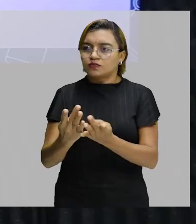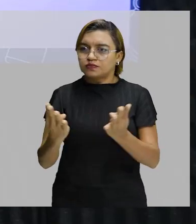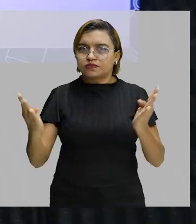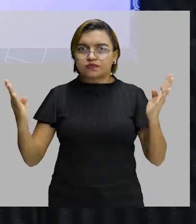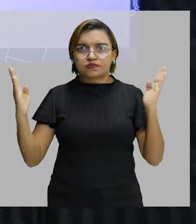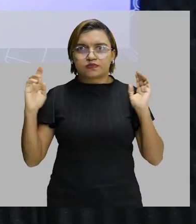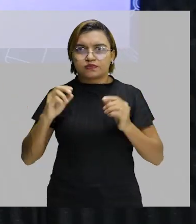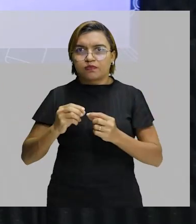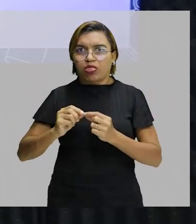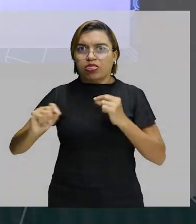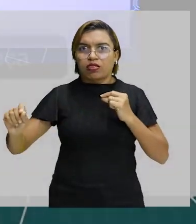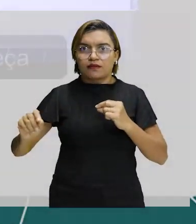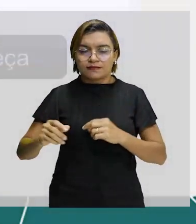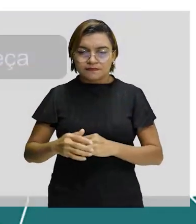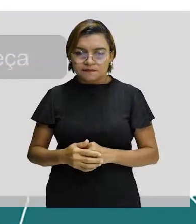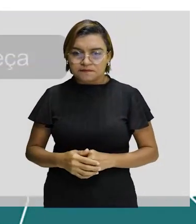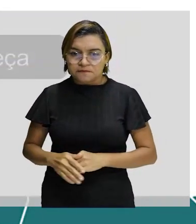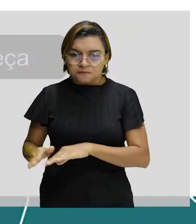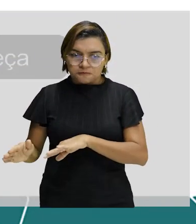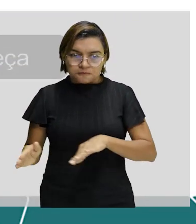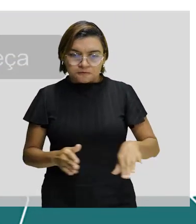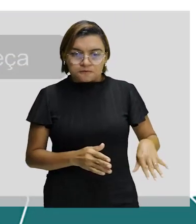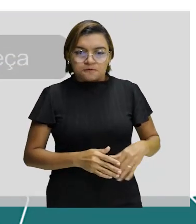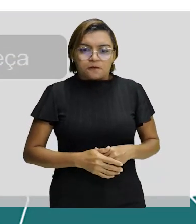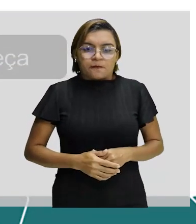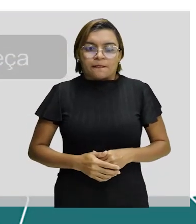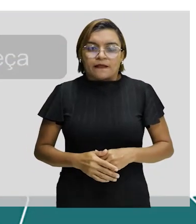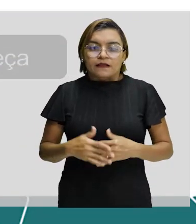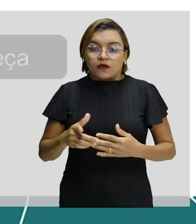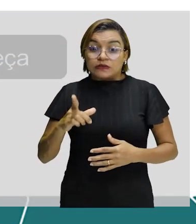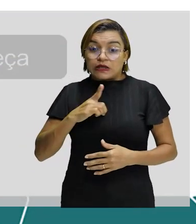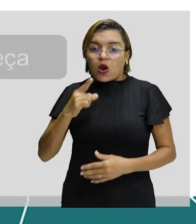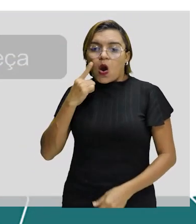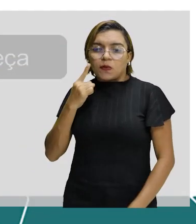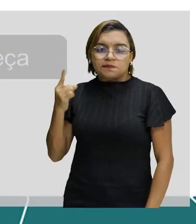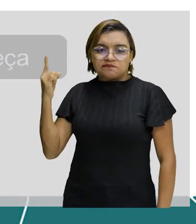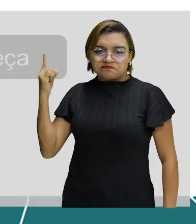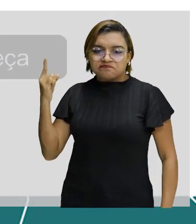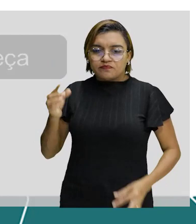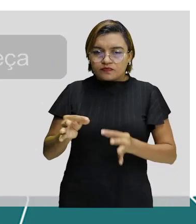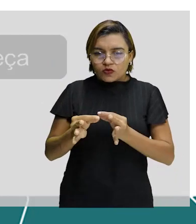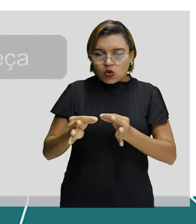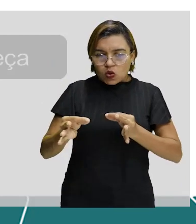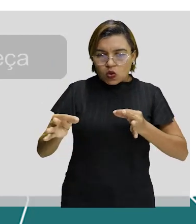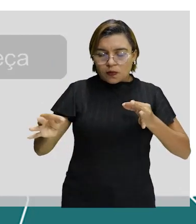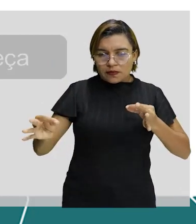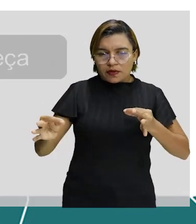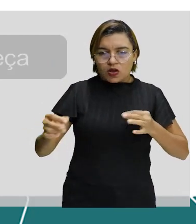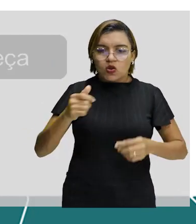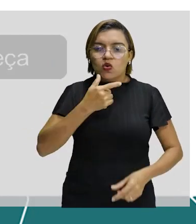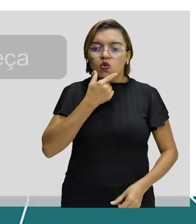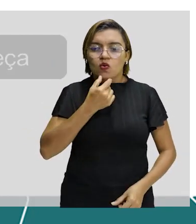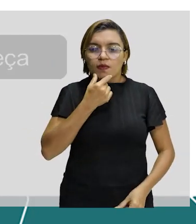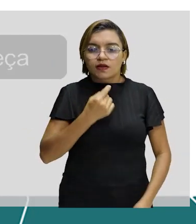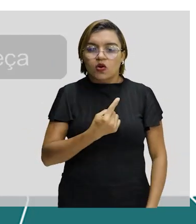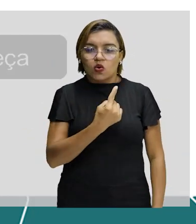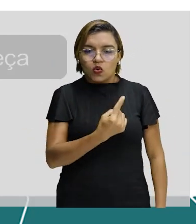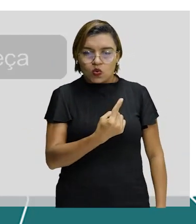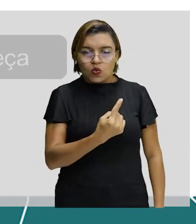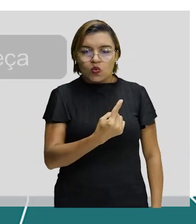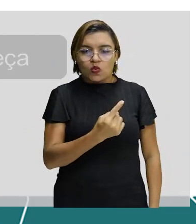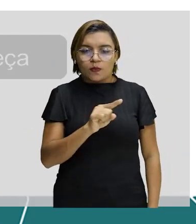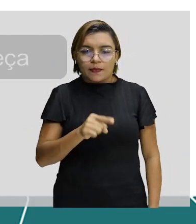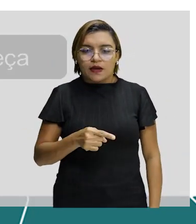proteção. Em relação ao martelo, mostrei para vocês, o comprimento masculino, ele tem 1,215,